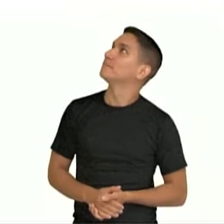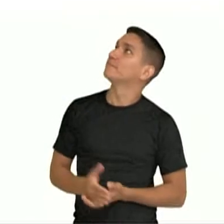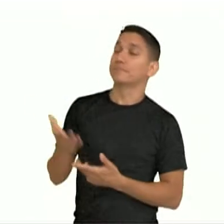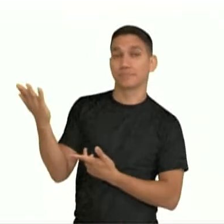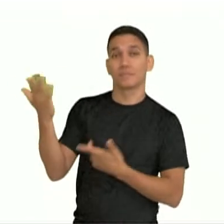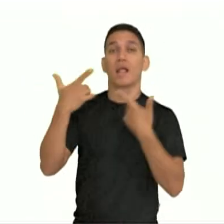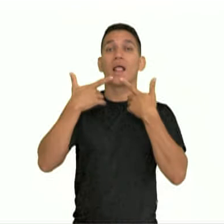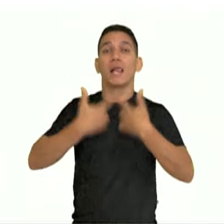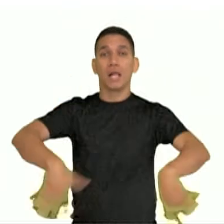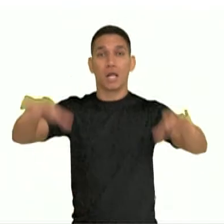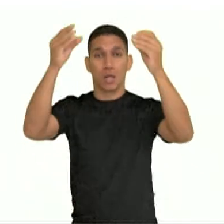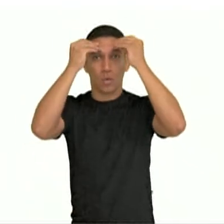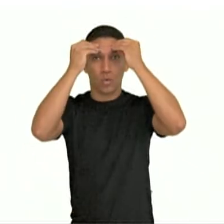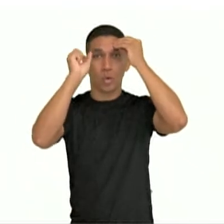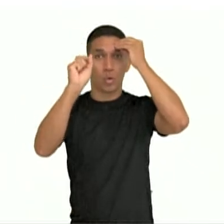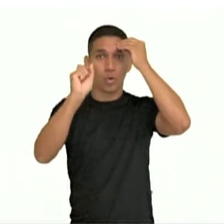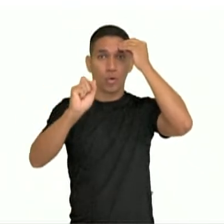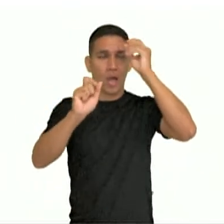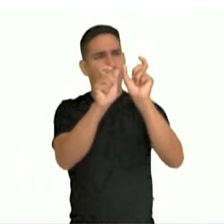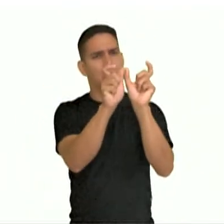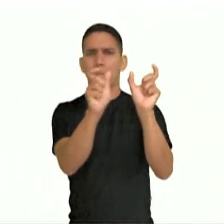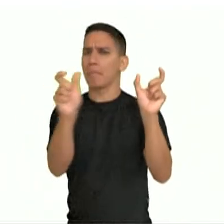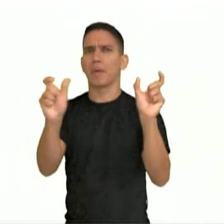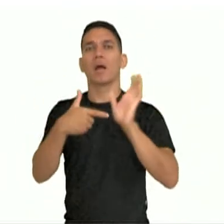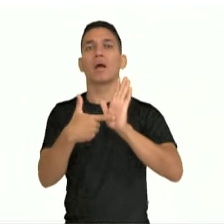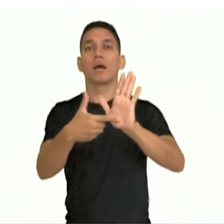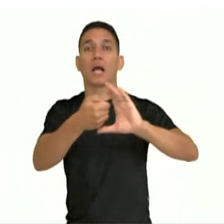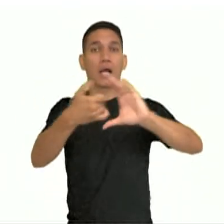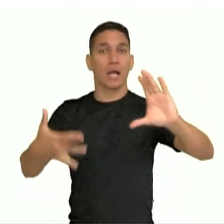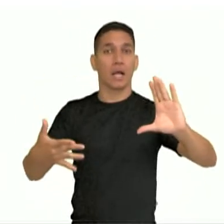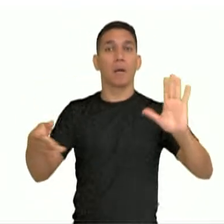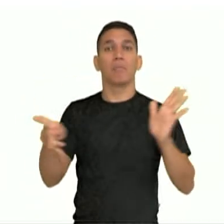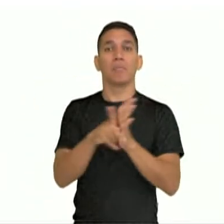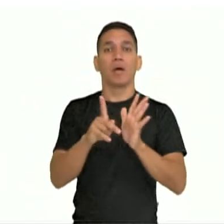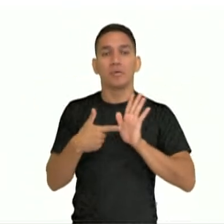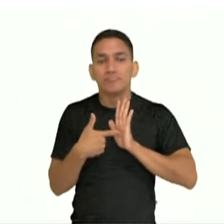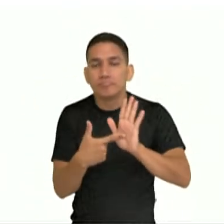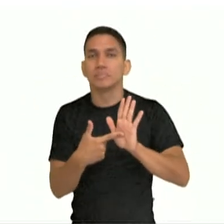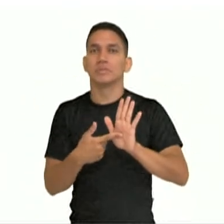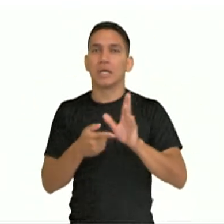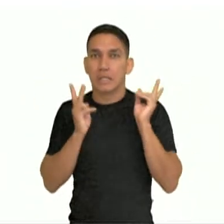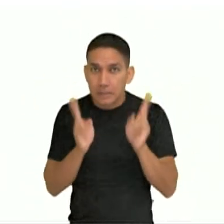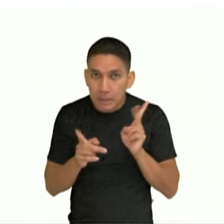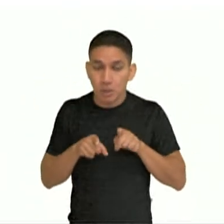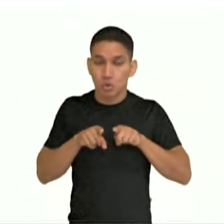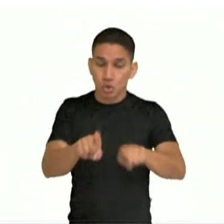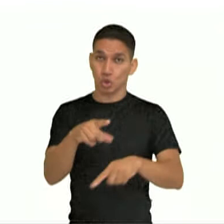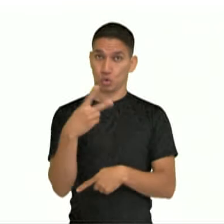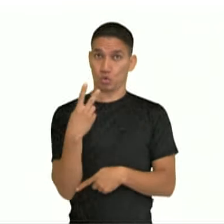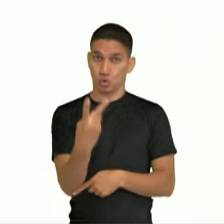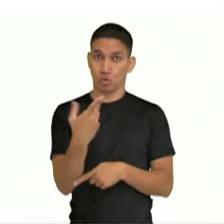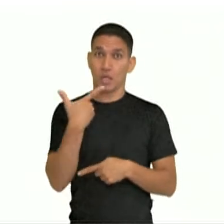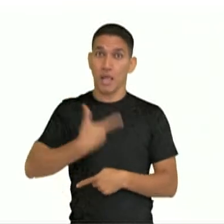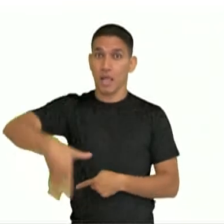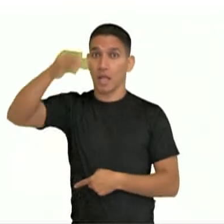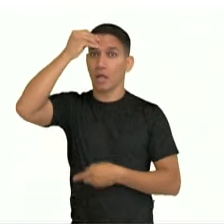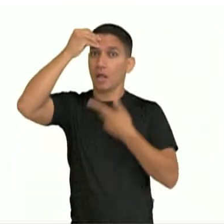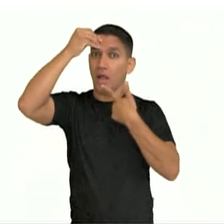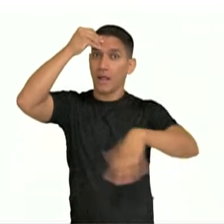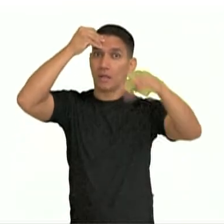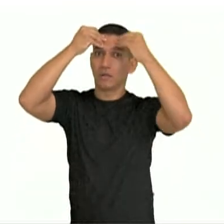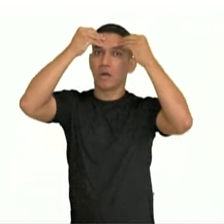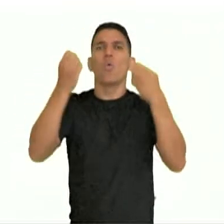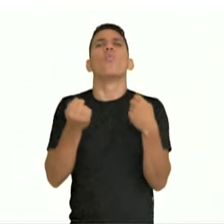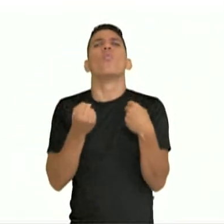Linguagens. A tirinha apresenta a característica de trazer ao mesmo tempo duas linguagens. Quais, hein?